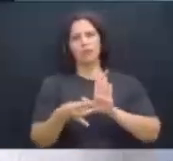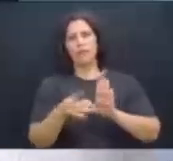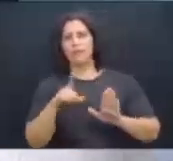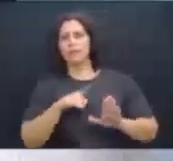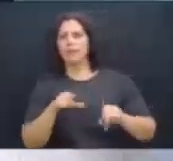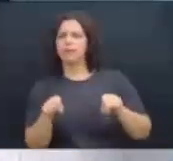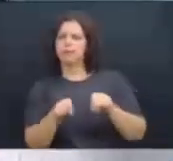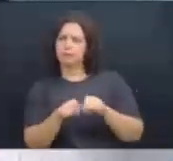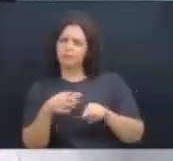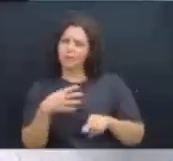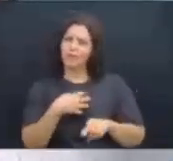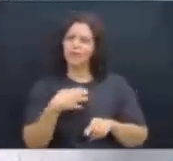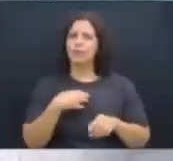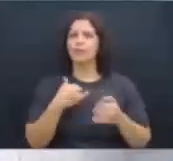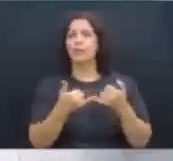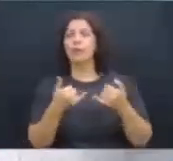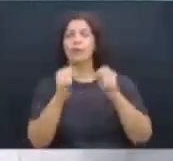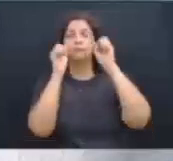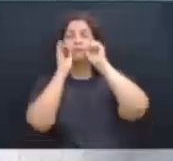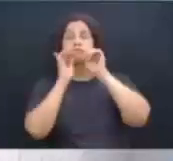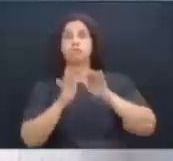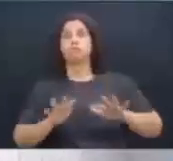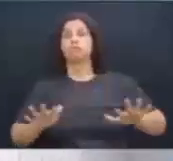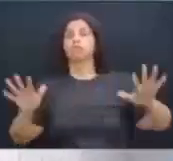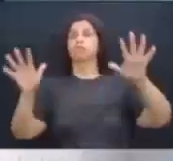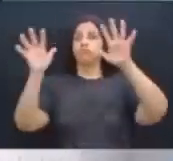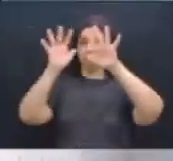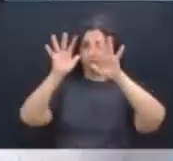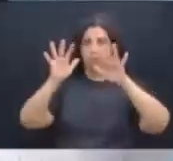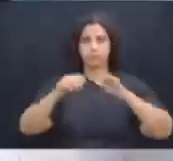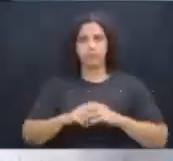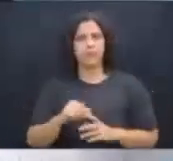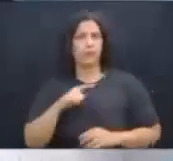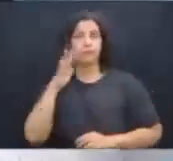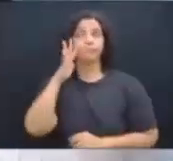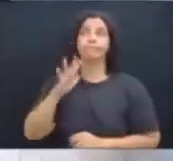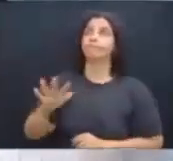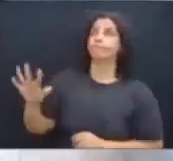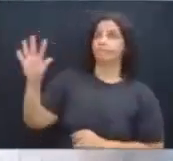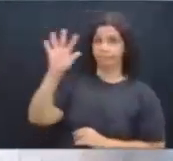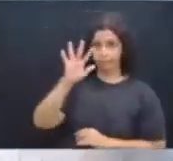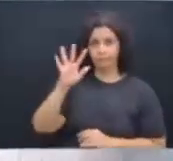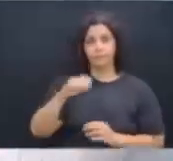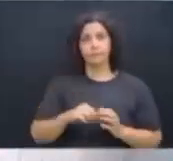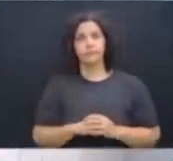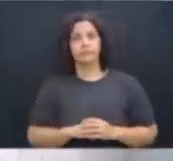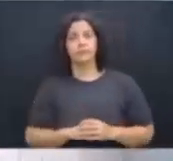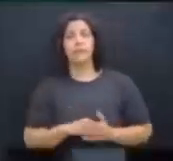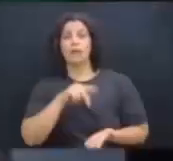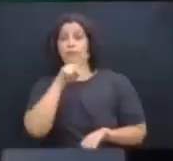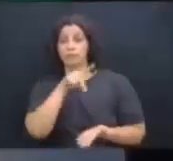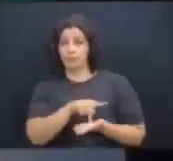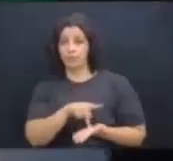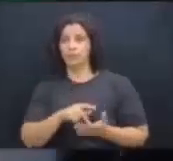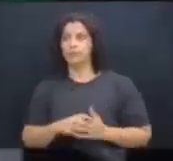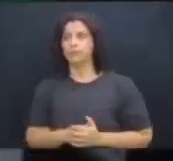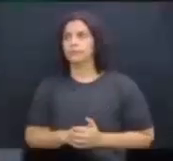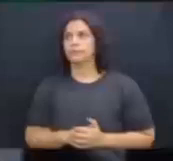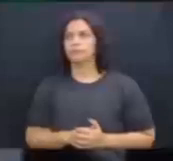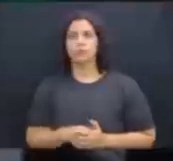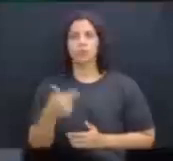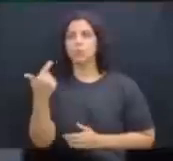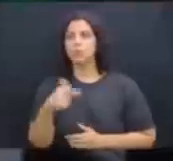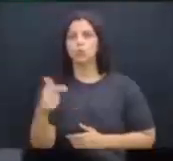há toda uma fantasia. Toda uma fantasia. O fato é que não há